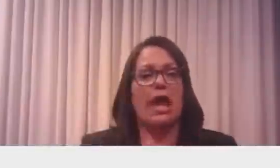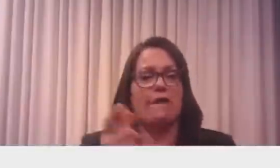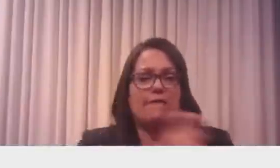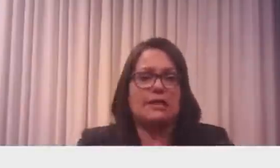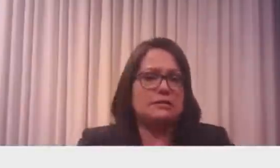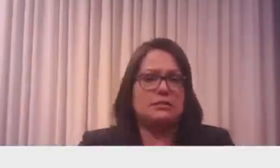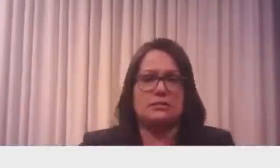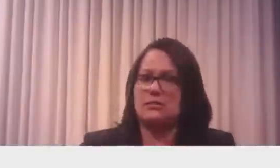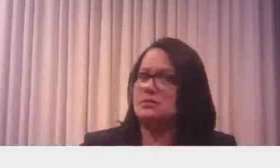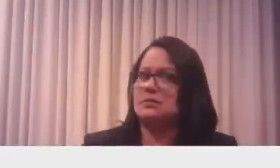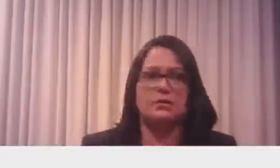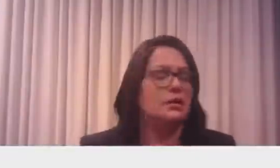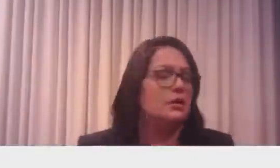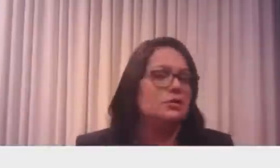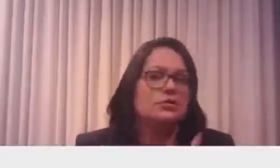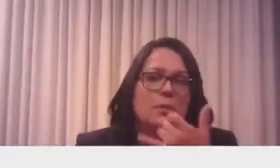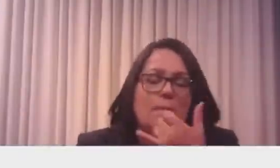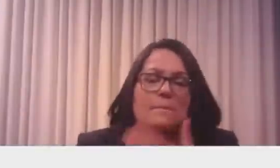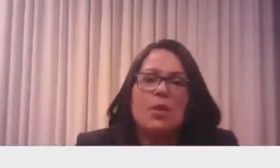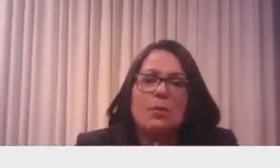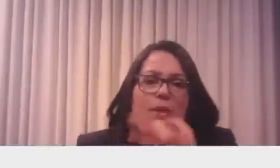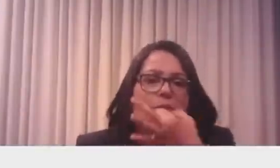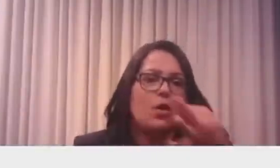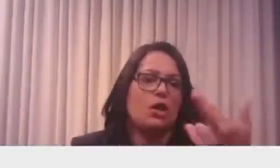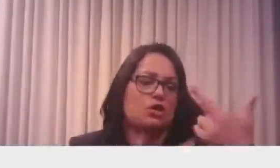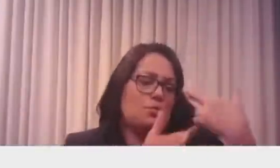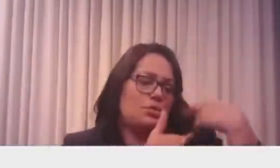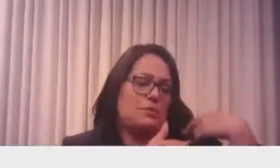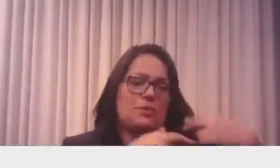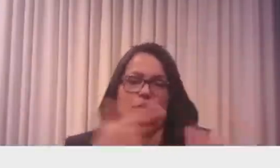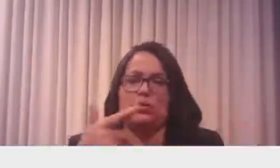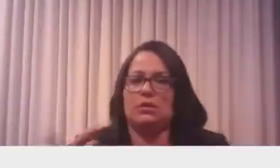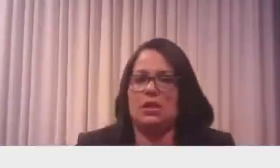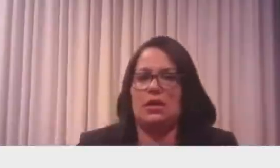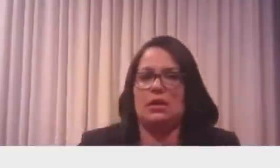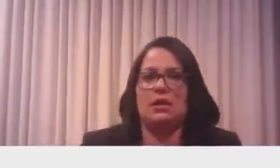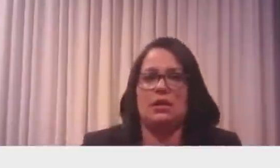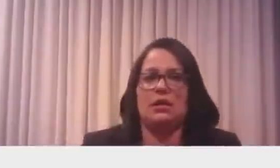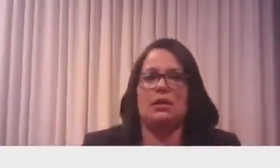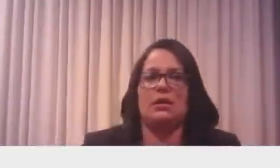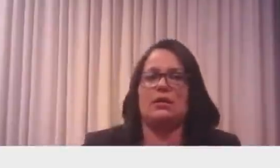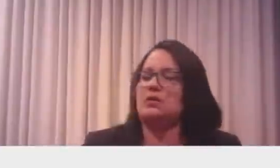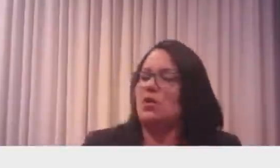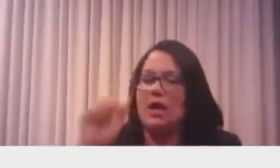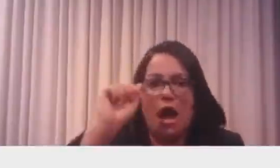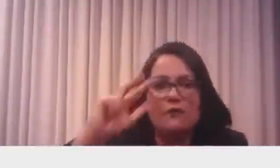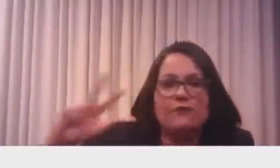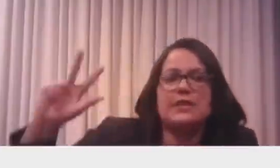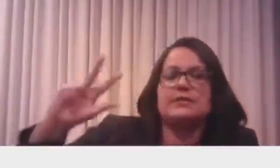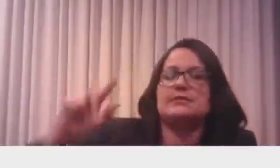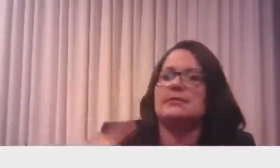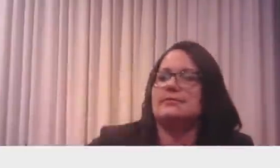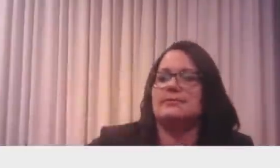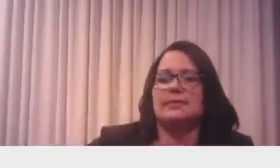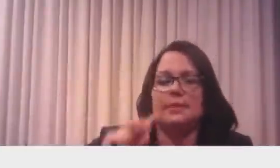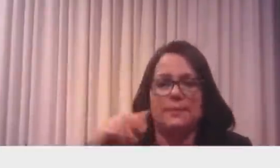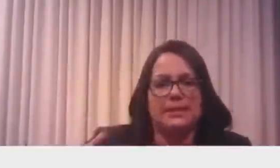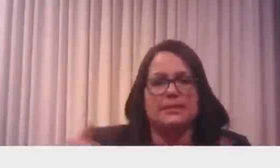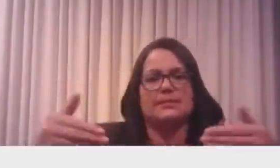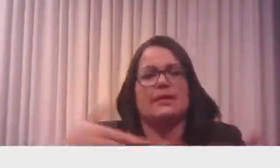No meu entender, isso é uma irresponsabilidade. Que não olharam para a Anvisa, não olharam para a Zé Saúde,